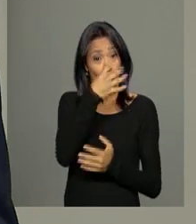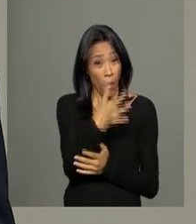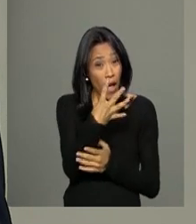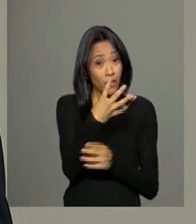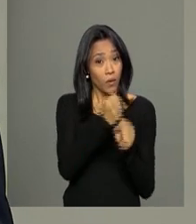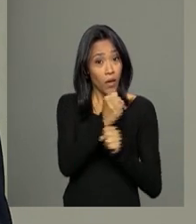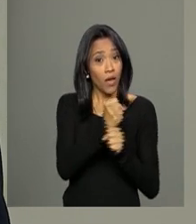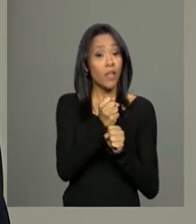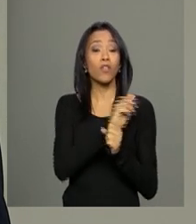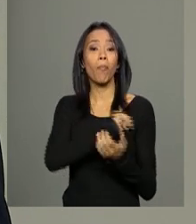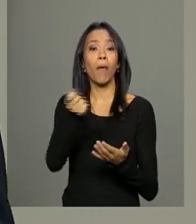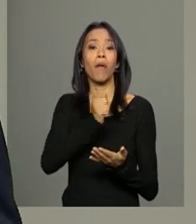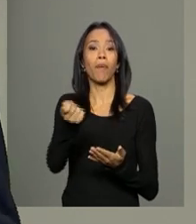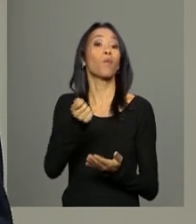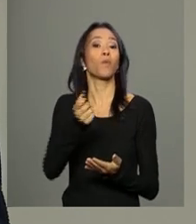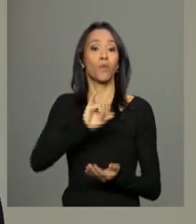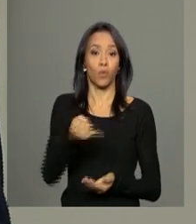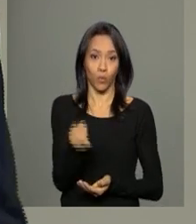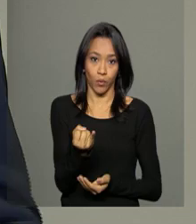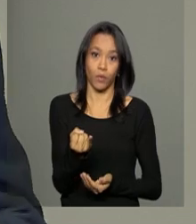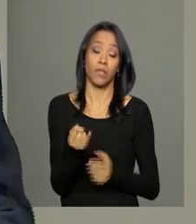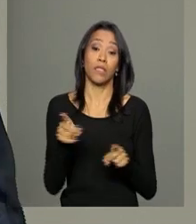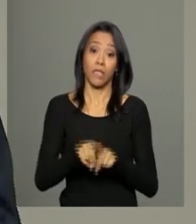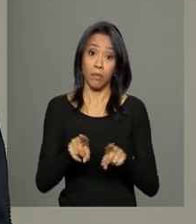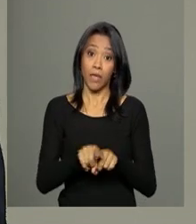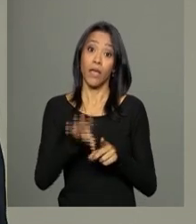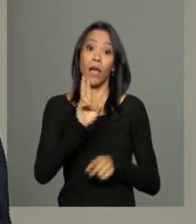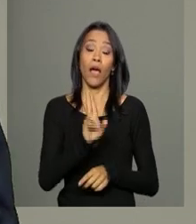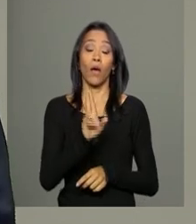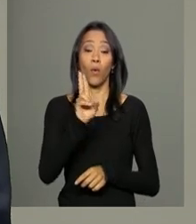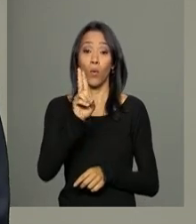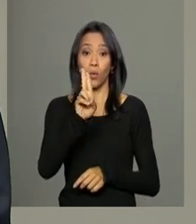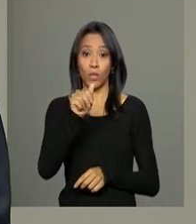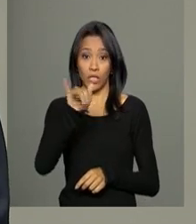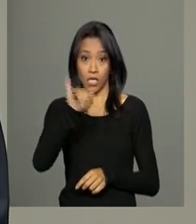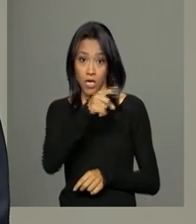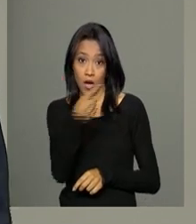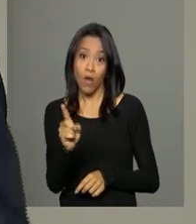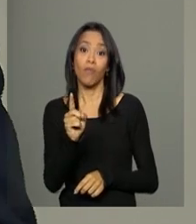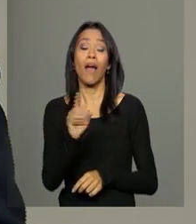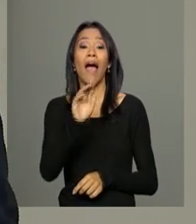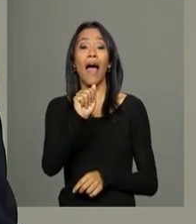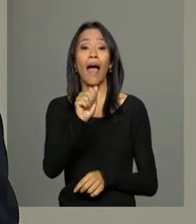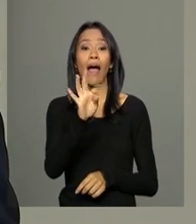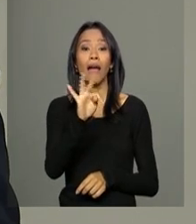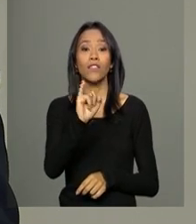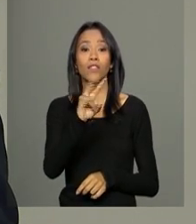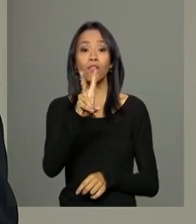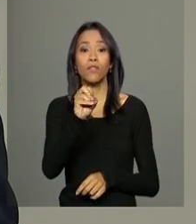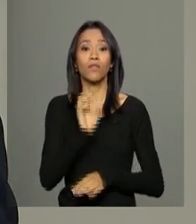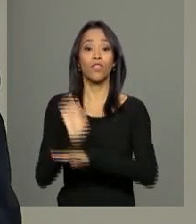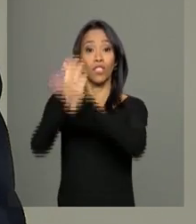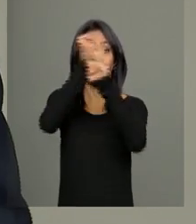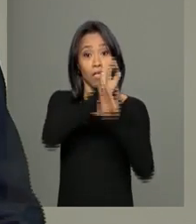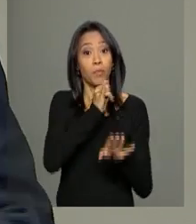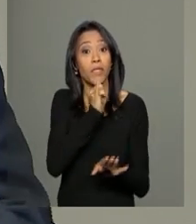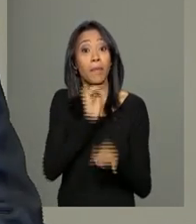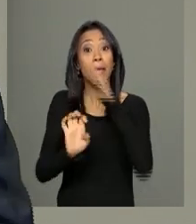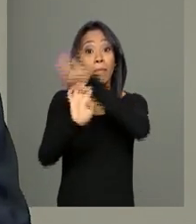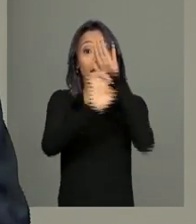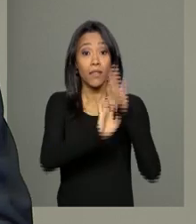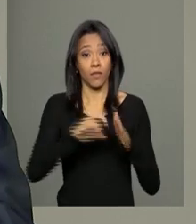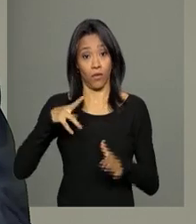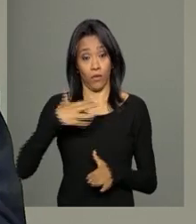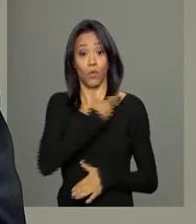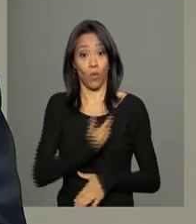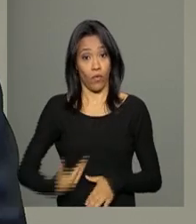A União também vai poder receber como pagamento ou parte de pagamento ativos dos Estados, como por exemplo, empresas públicas, que vão